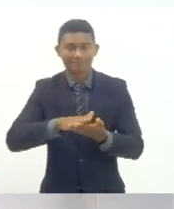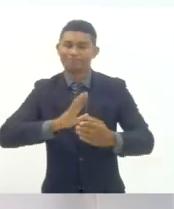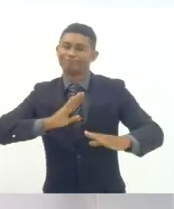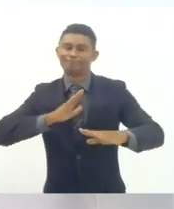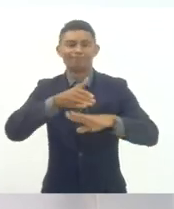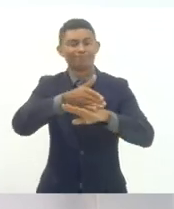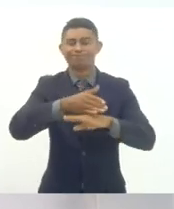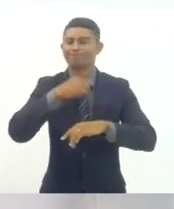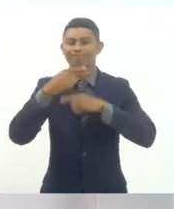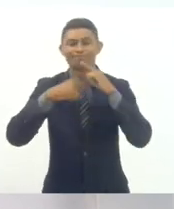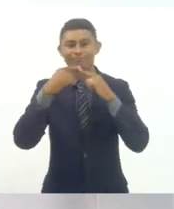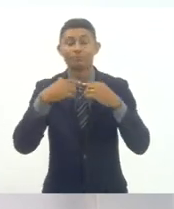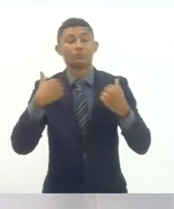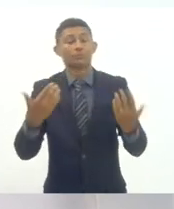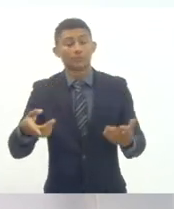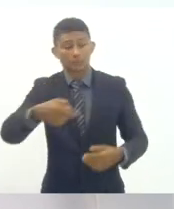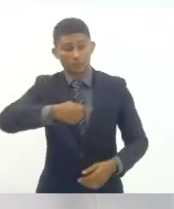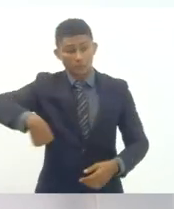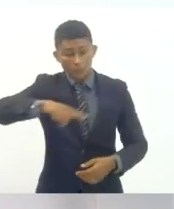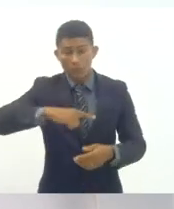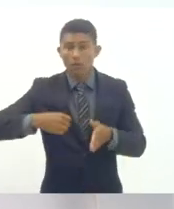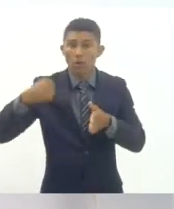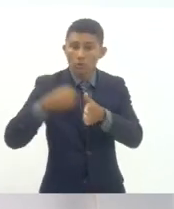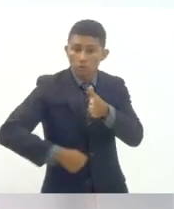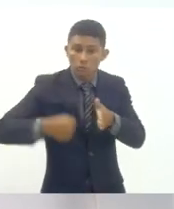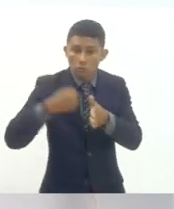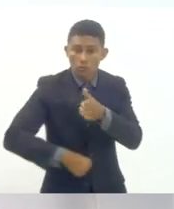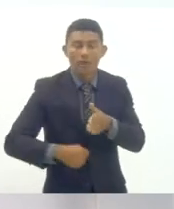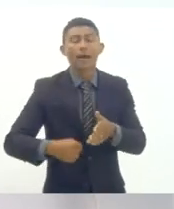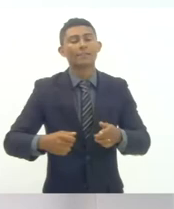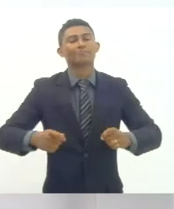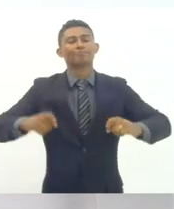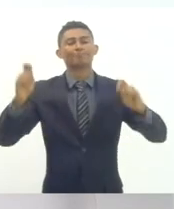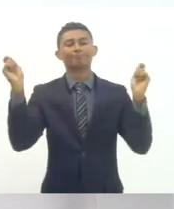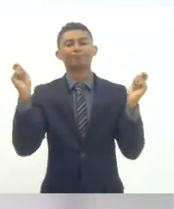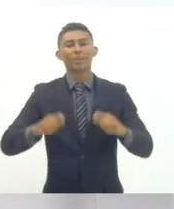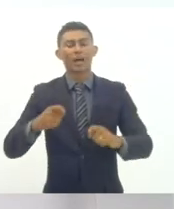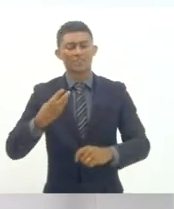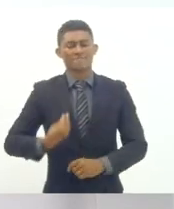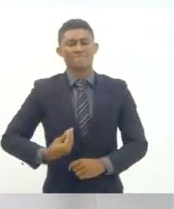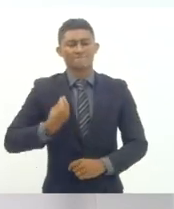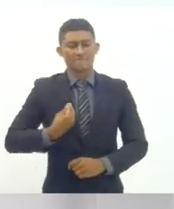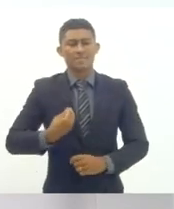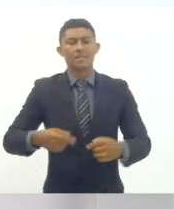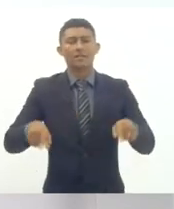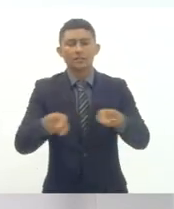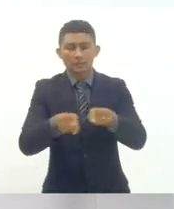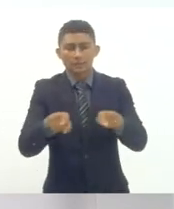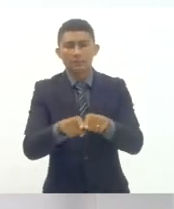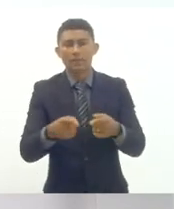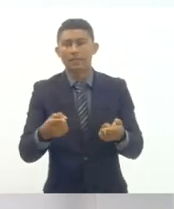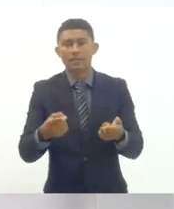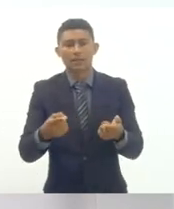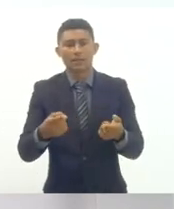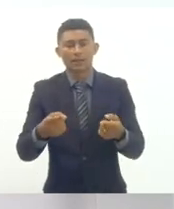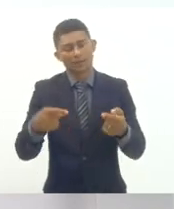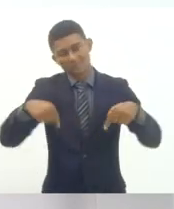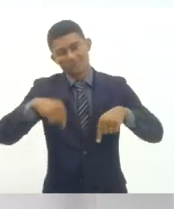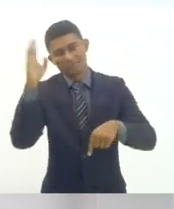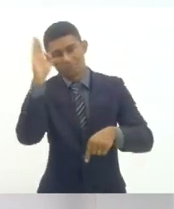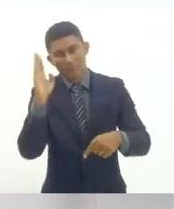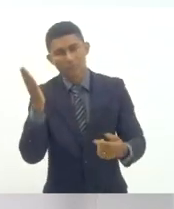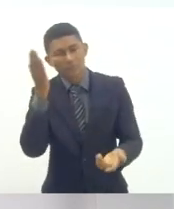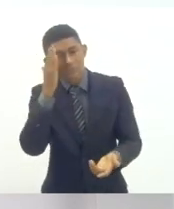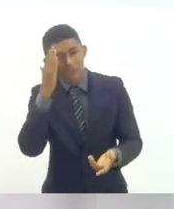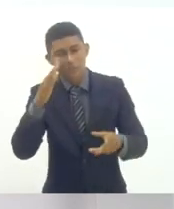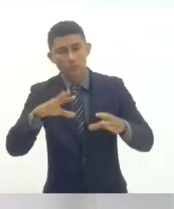é que garante praticamente a nossa presença e existência nesse país enquanto movimento nacional que